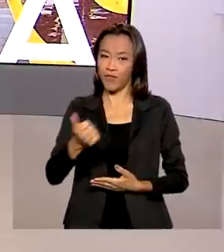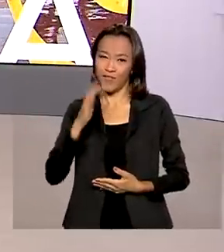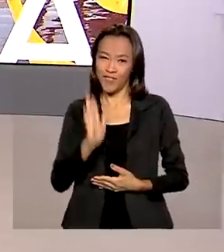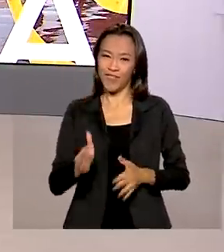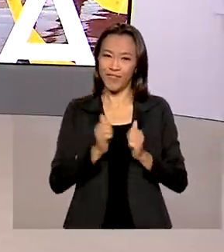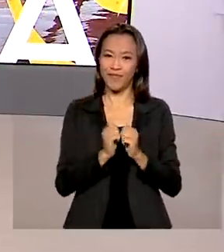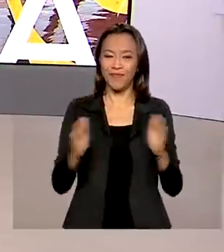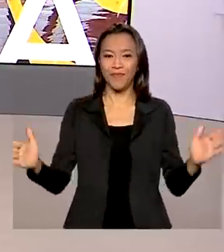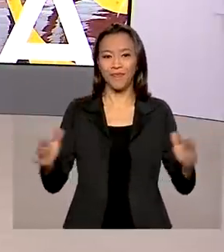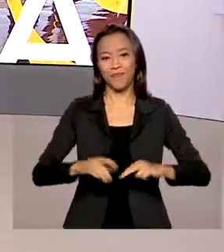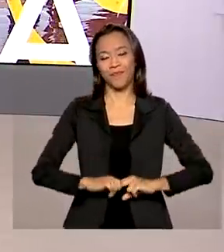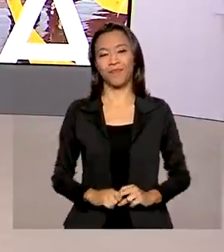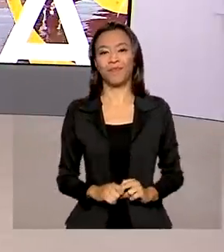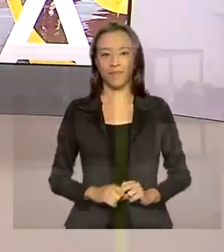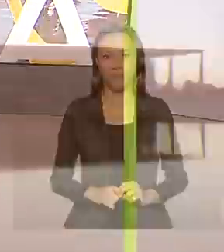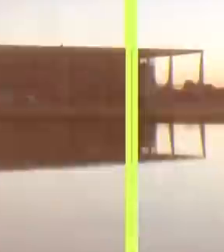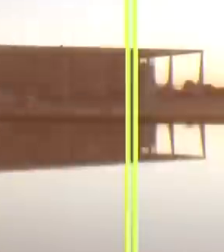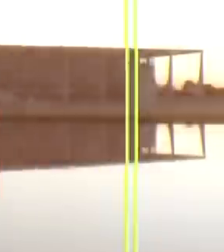está começando.